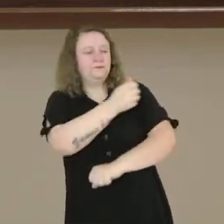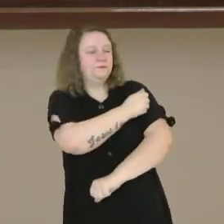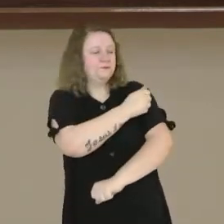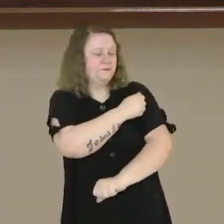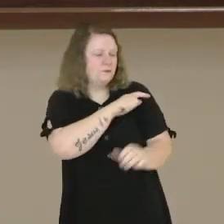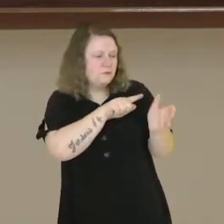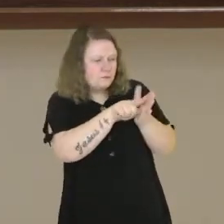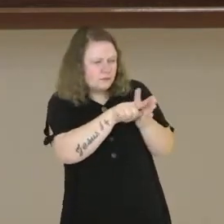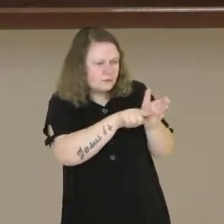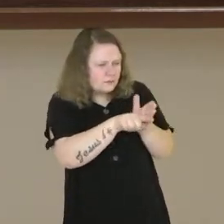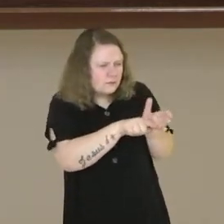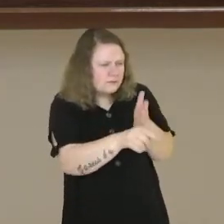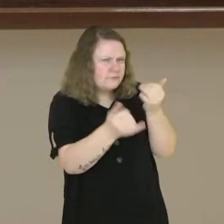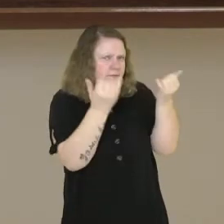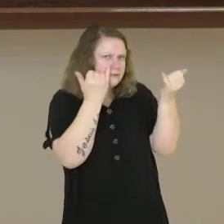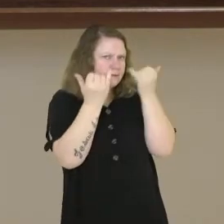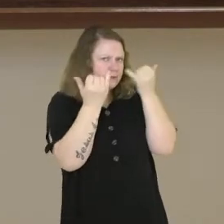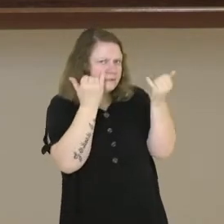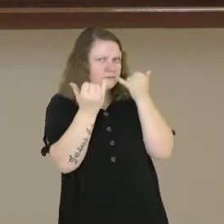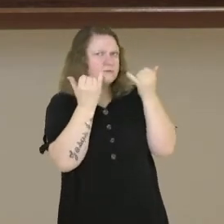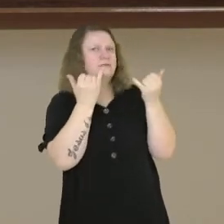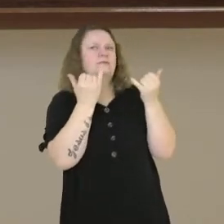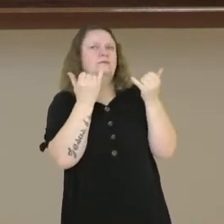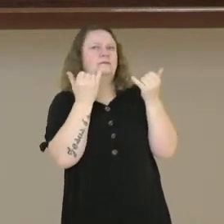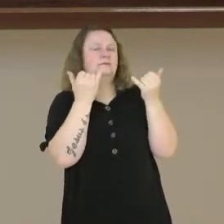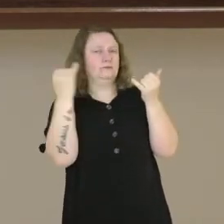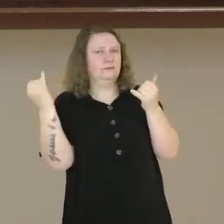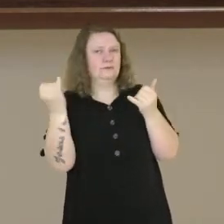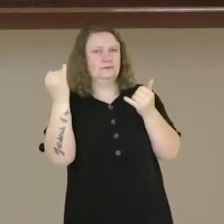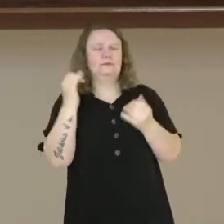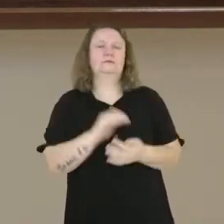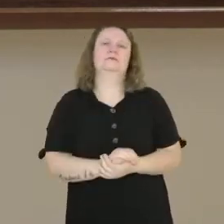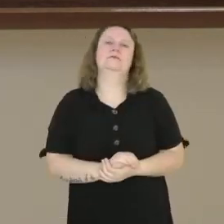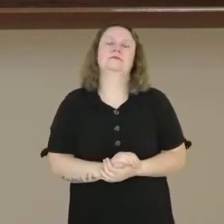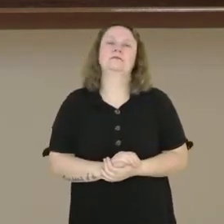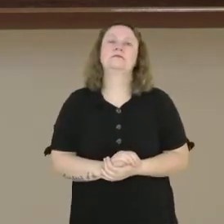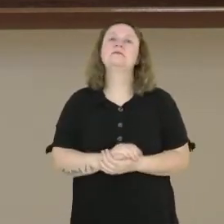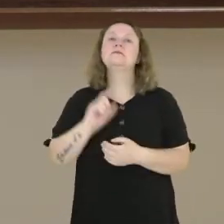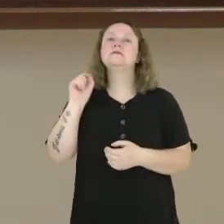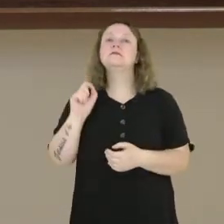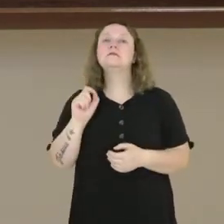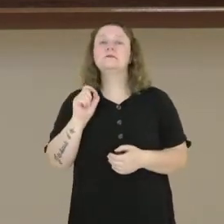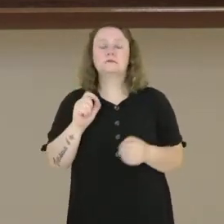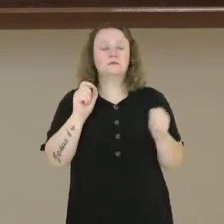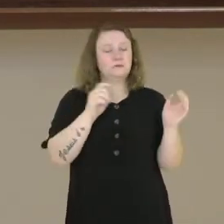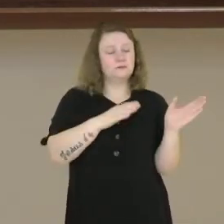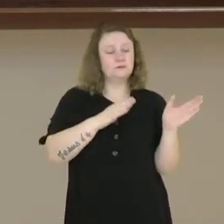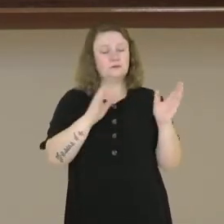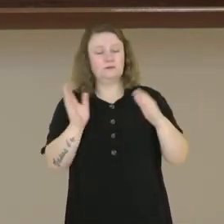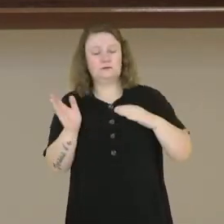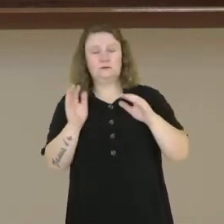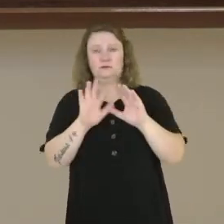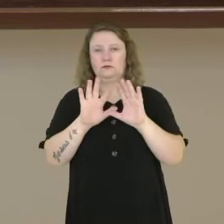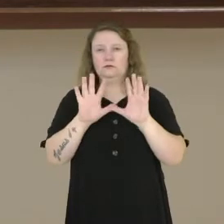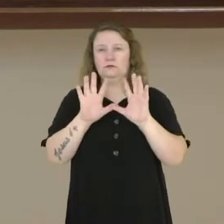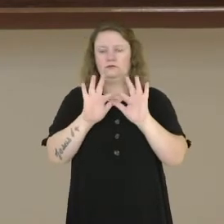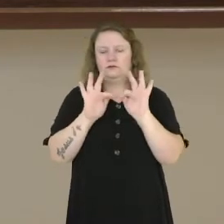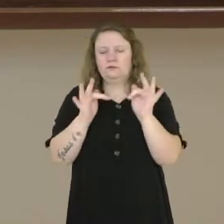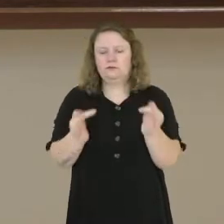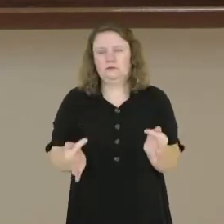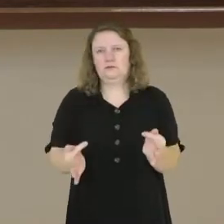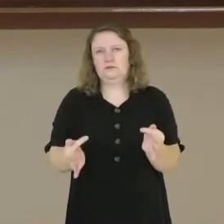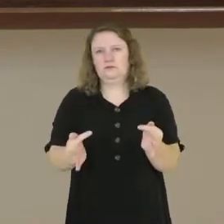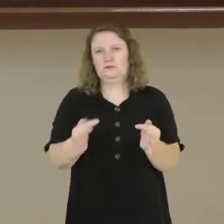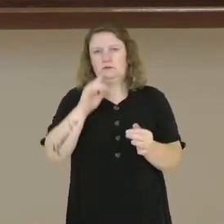fontes de dados das notícias. Se essa oração fosse um período simples, eu poderia dizer, a ideia